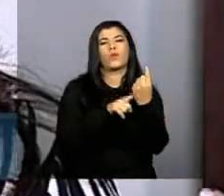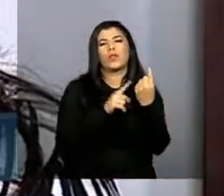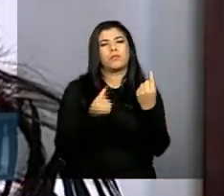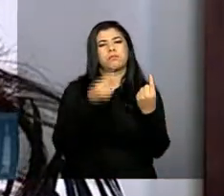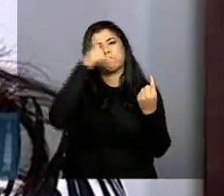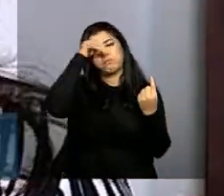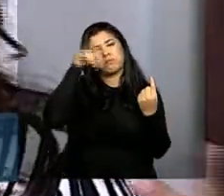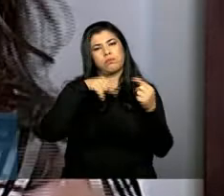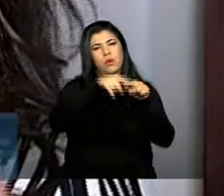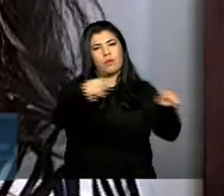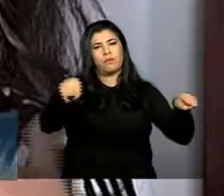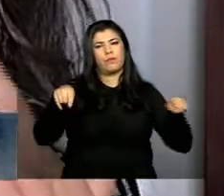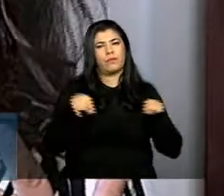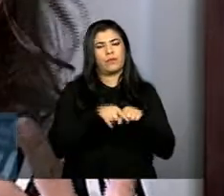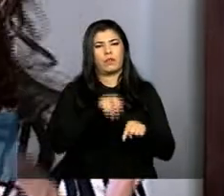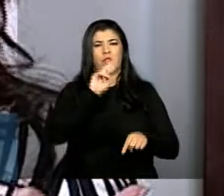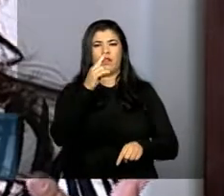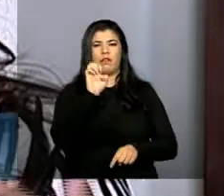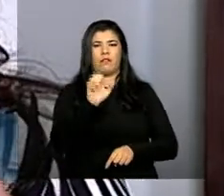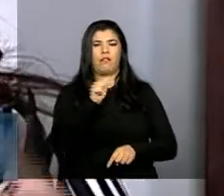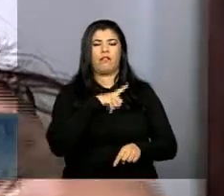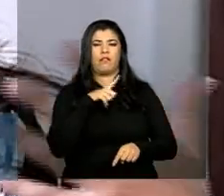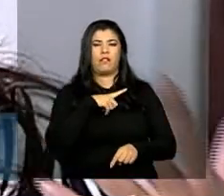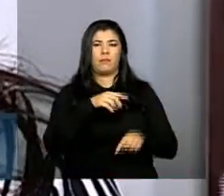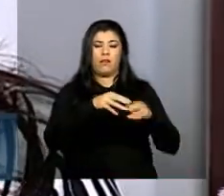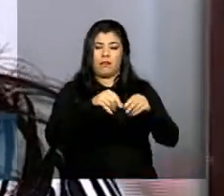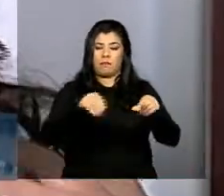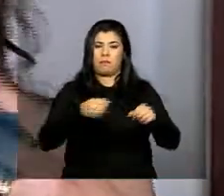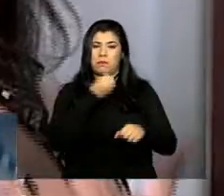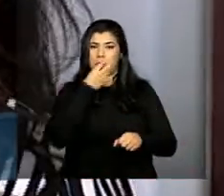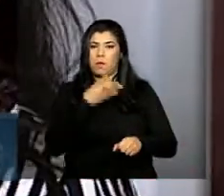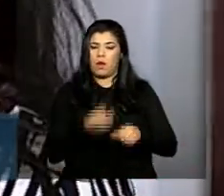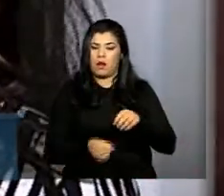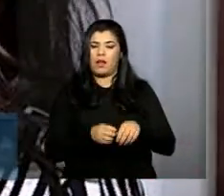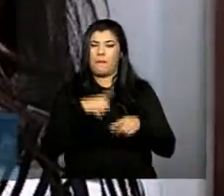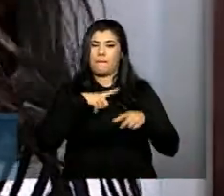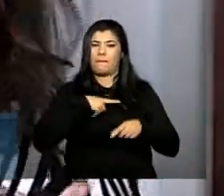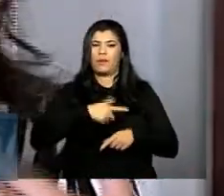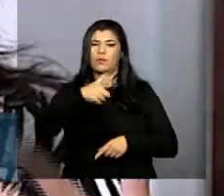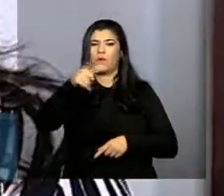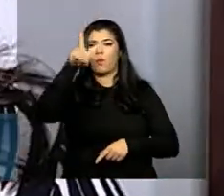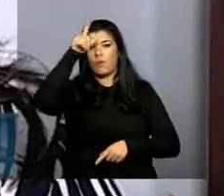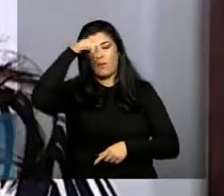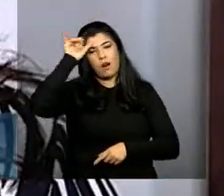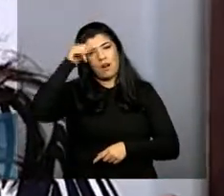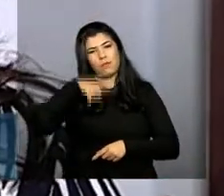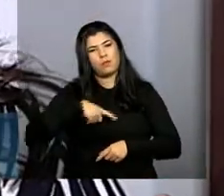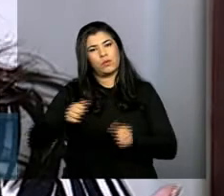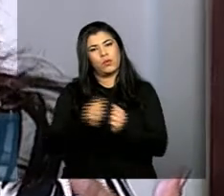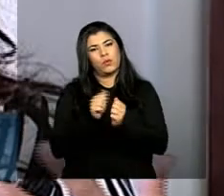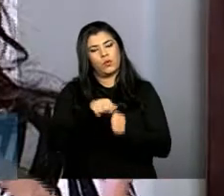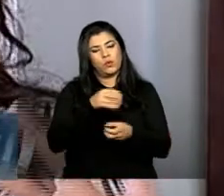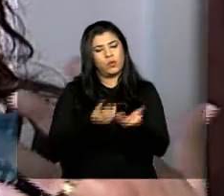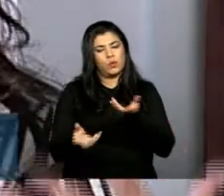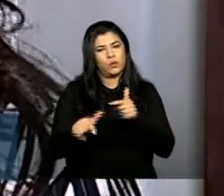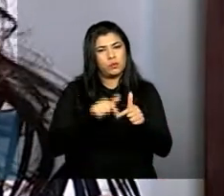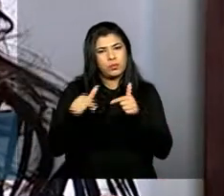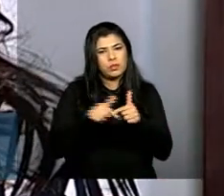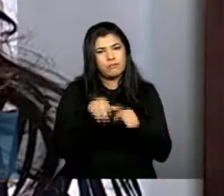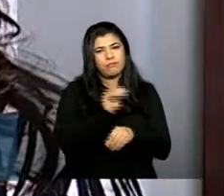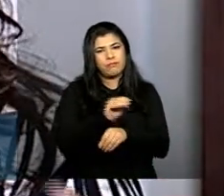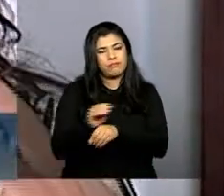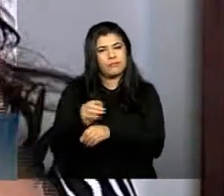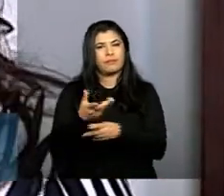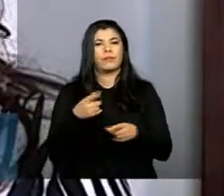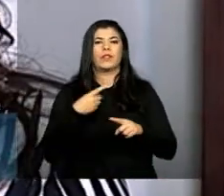bovinos por hectare e uma terra vitalizada ela pode caber 5 até 10 cabeças no mesmo hectare então a questão ambiental